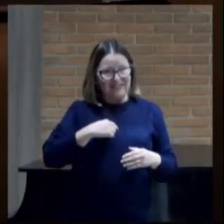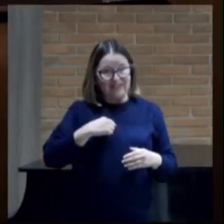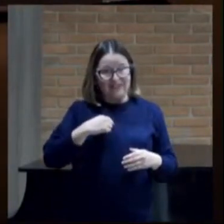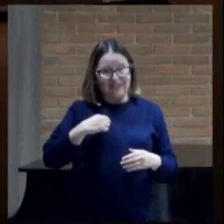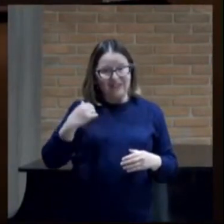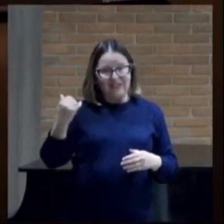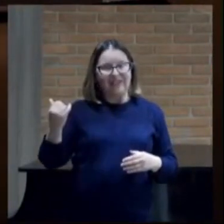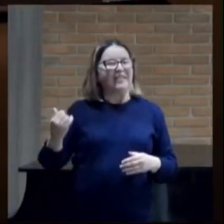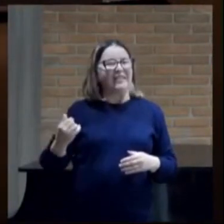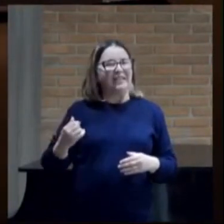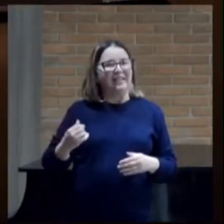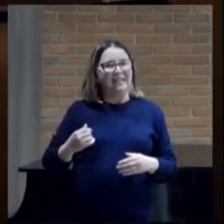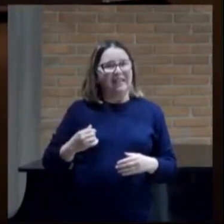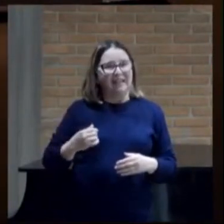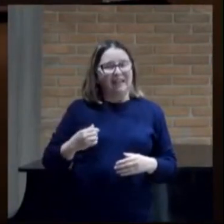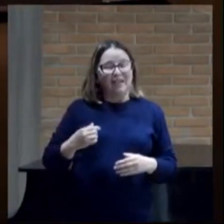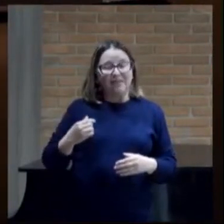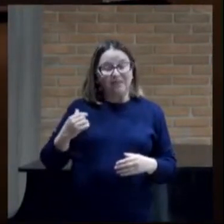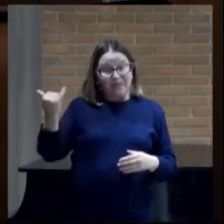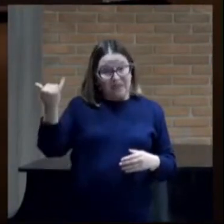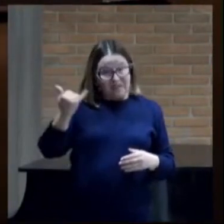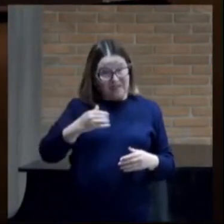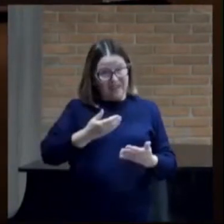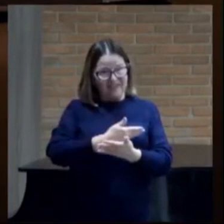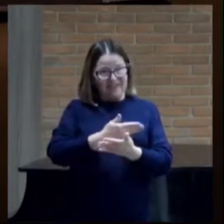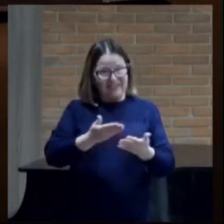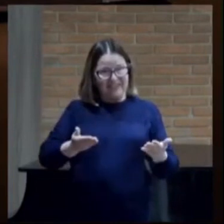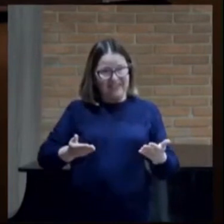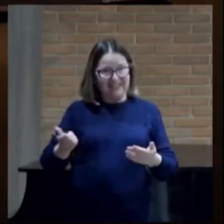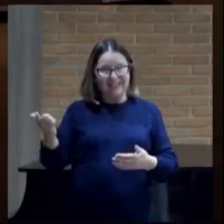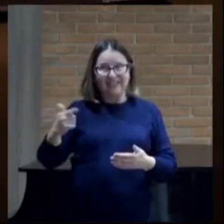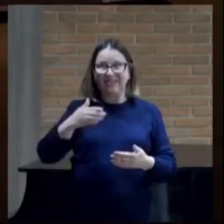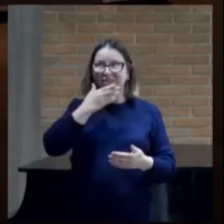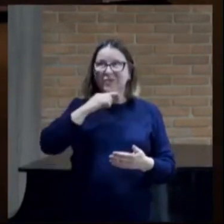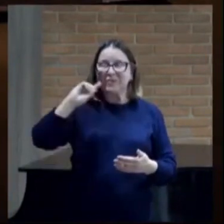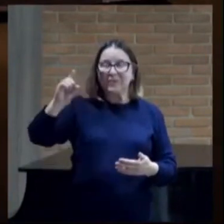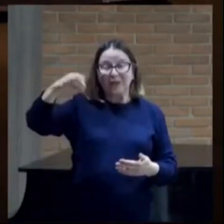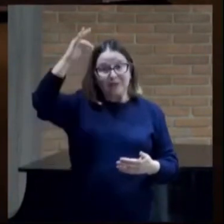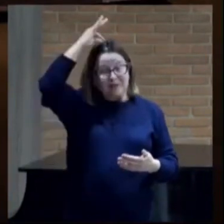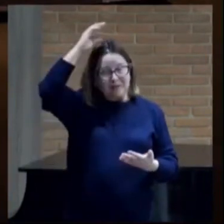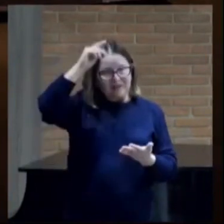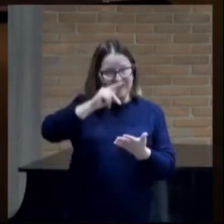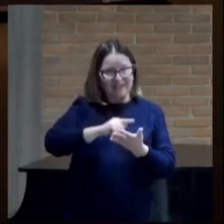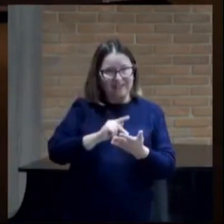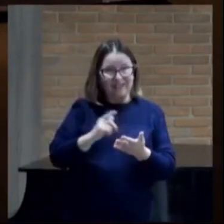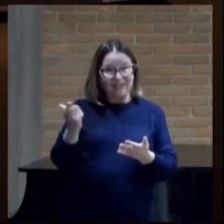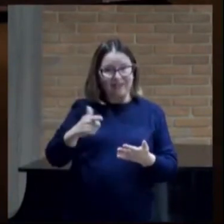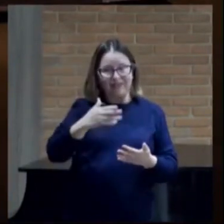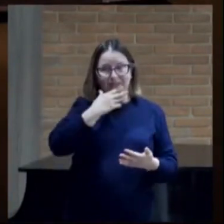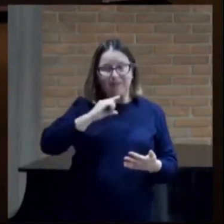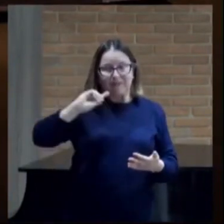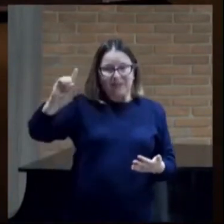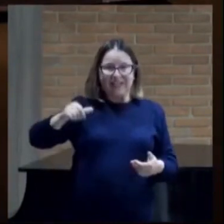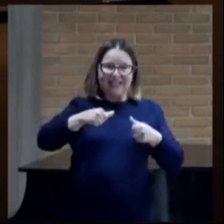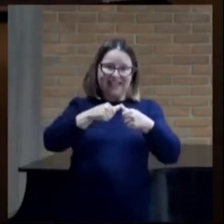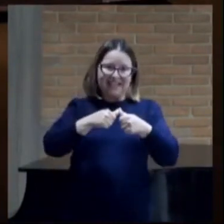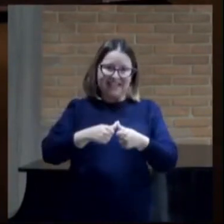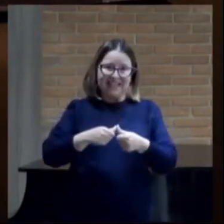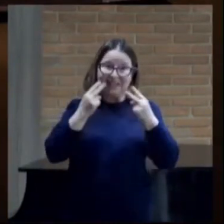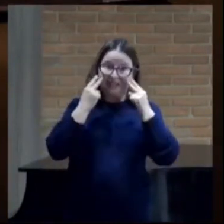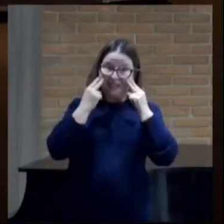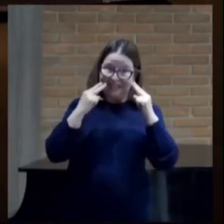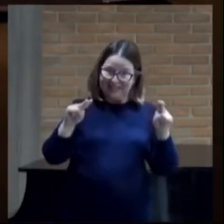vocês da parte do Pai, o Espírito da Verdade, que dele procede, esse dará